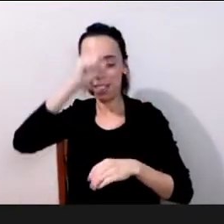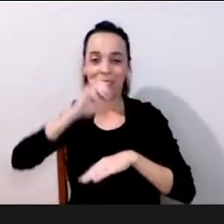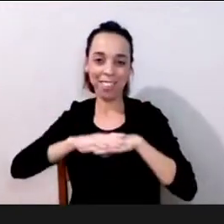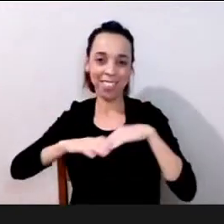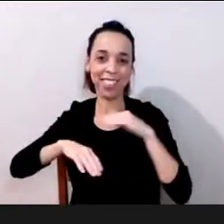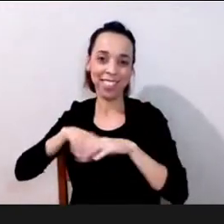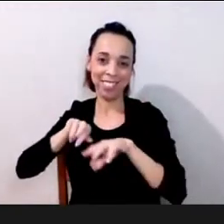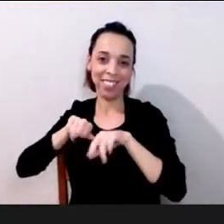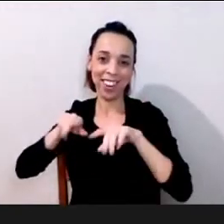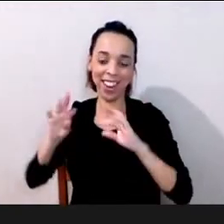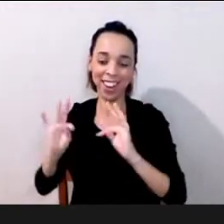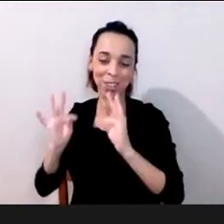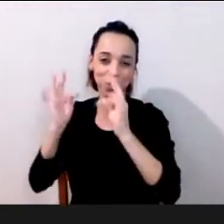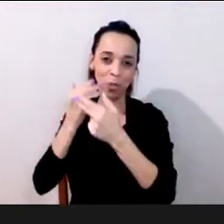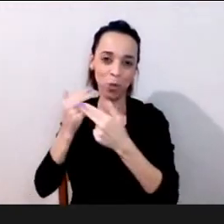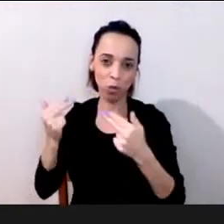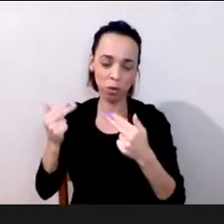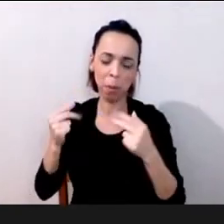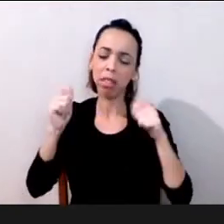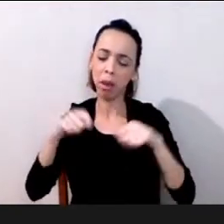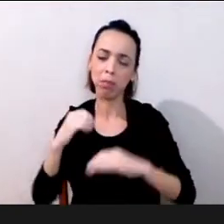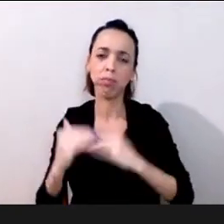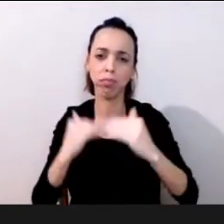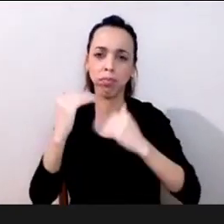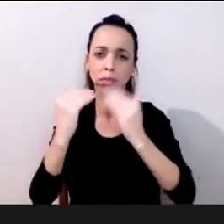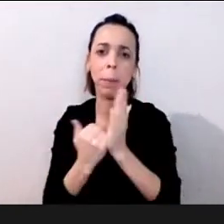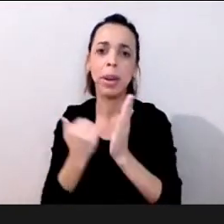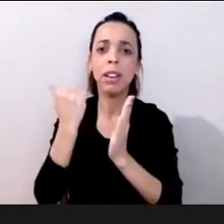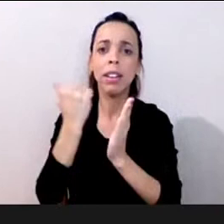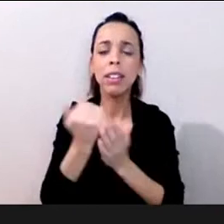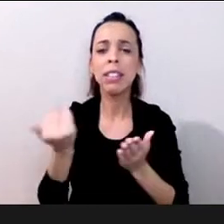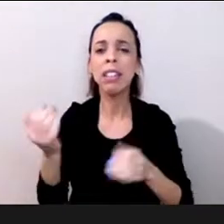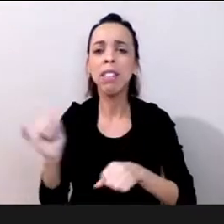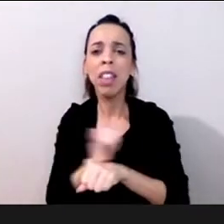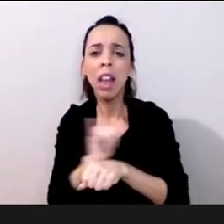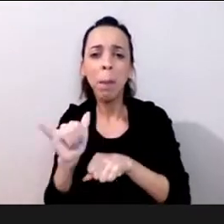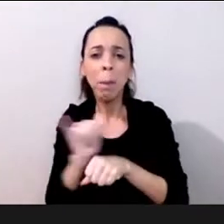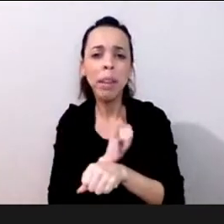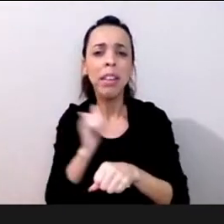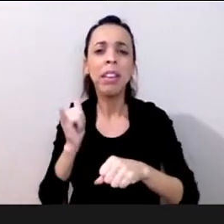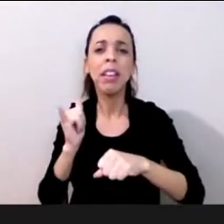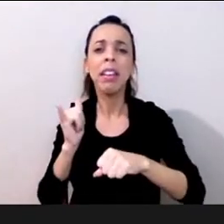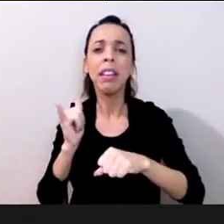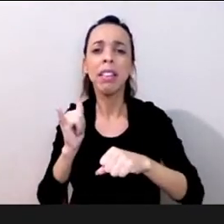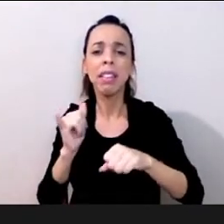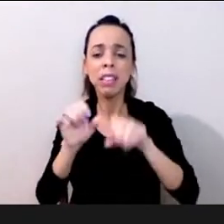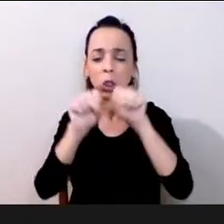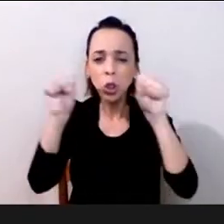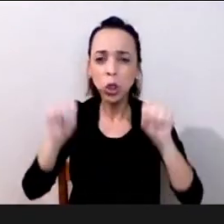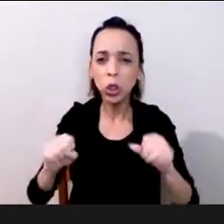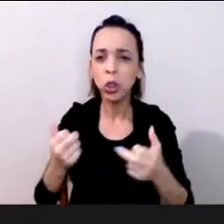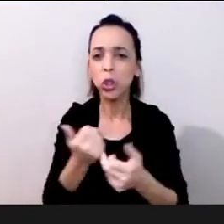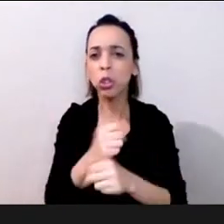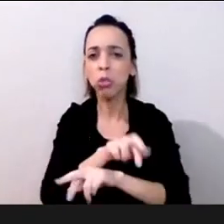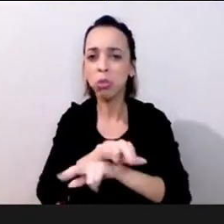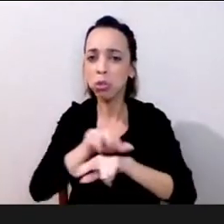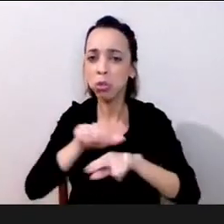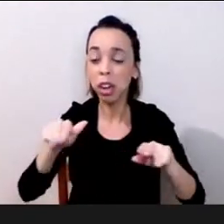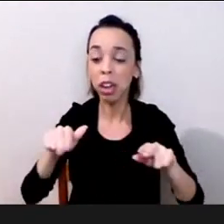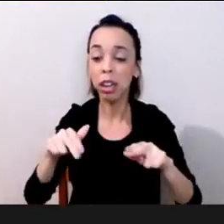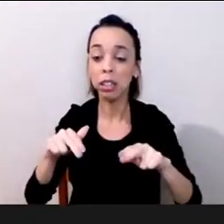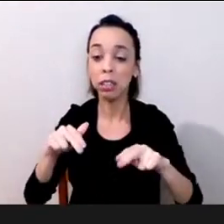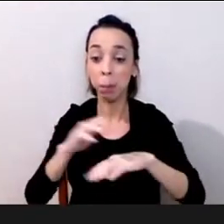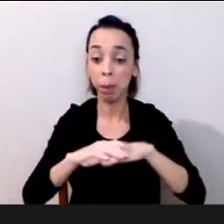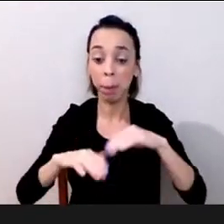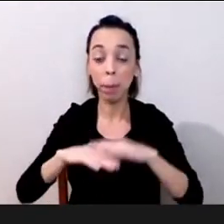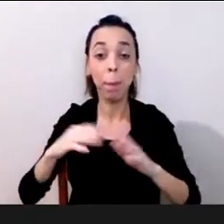mas acho que sempre dá pra evoluir de que recursos a gente usa que ferramentas que tem disponíveis como a gente faz isso melhor né eu acho